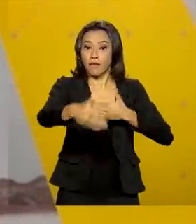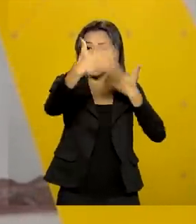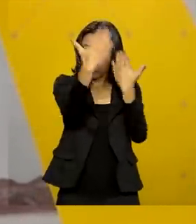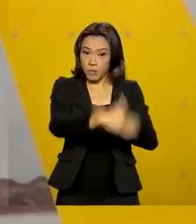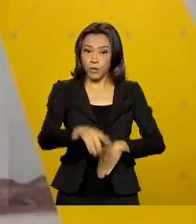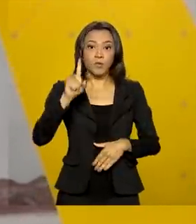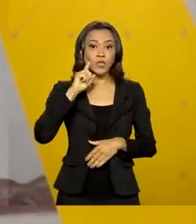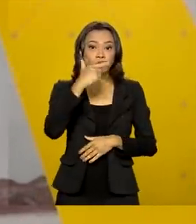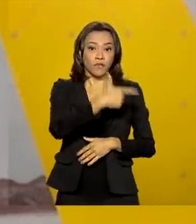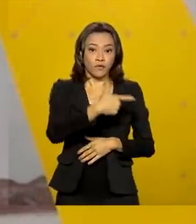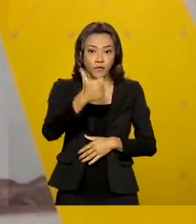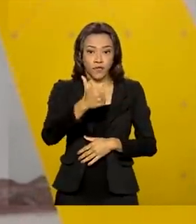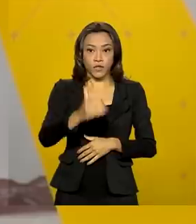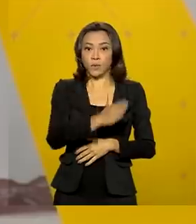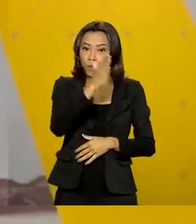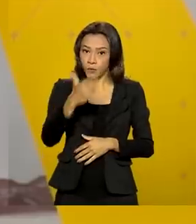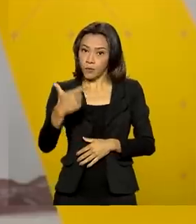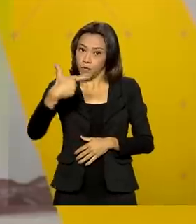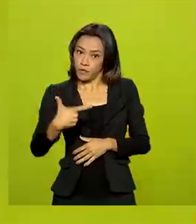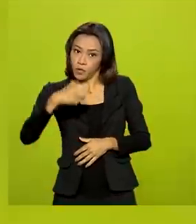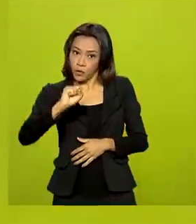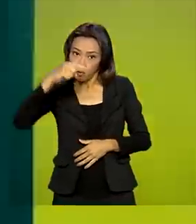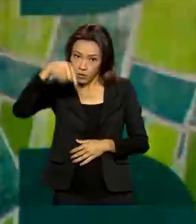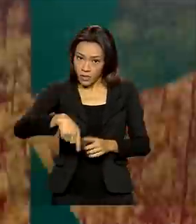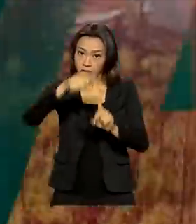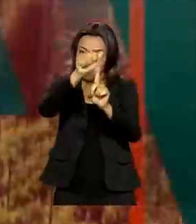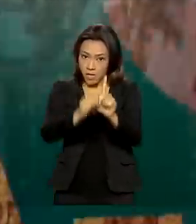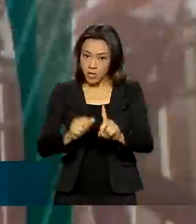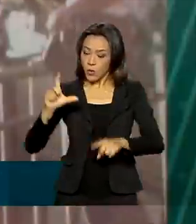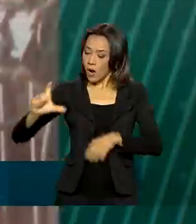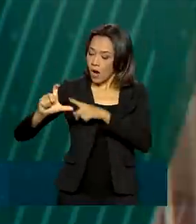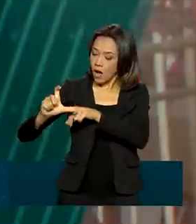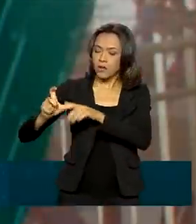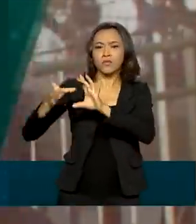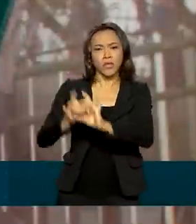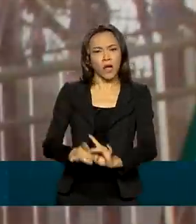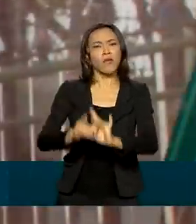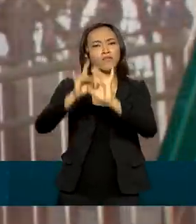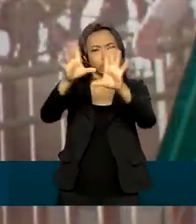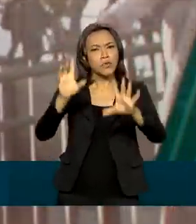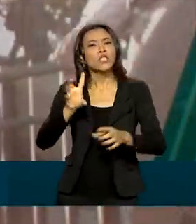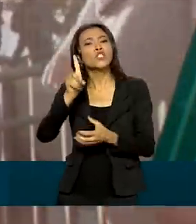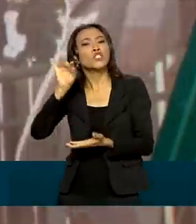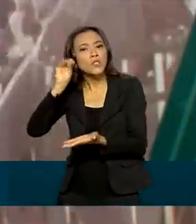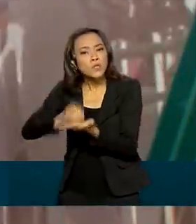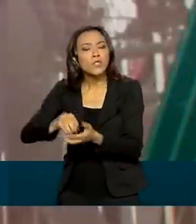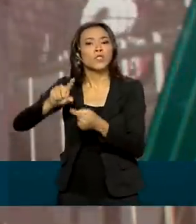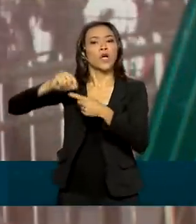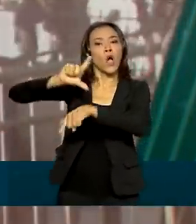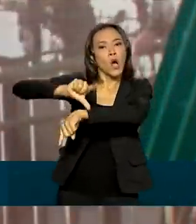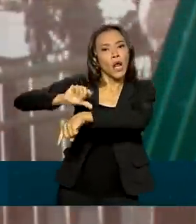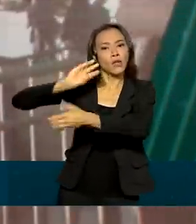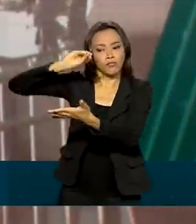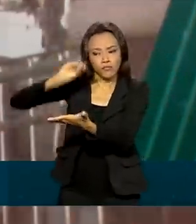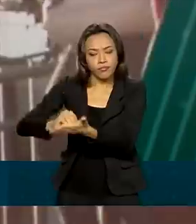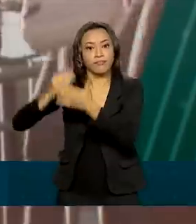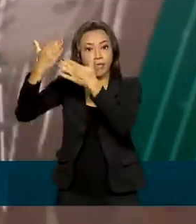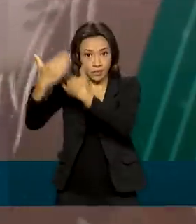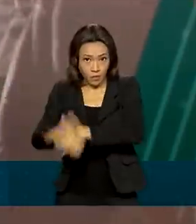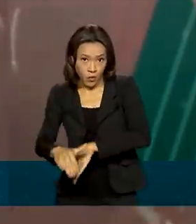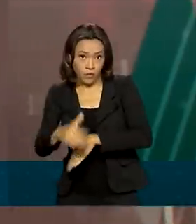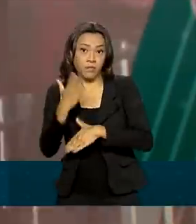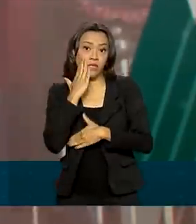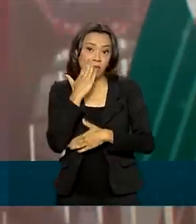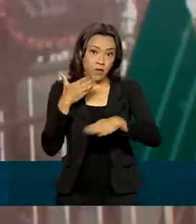21 e 28 deste mês, o cartão de confirmação já está disponível com data local e horário das avaliações. Para